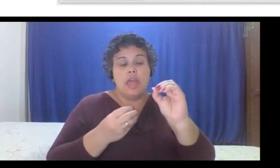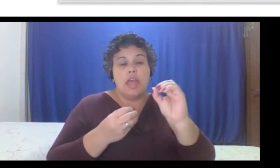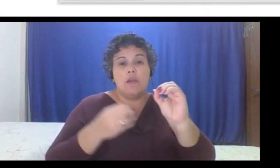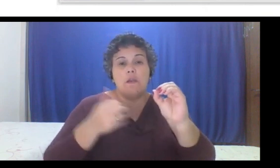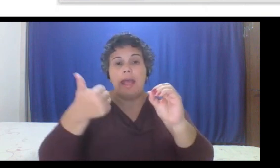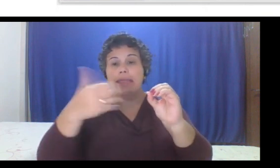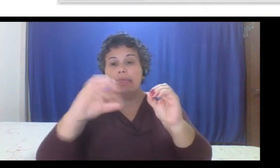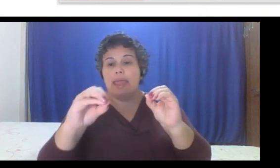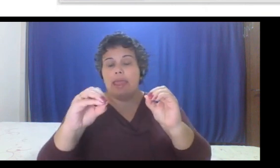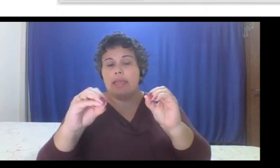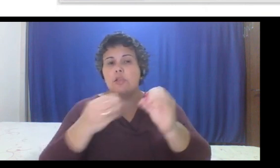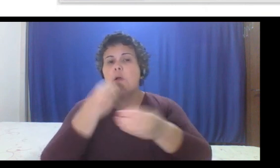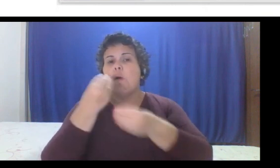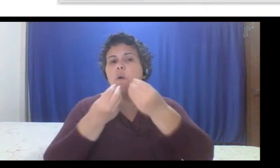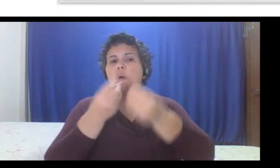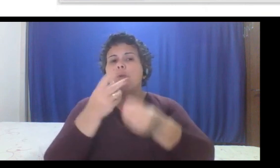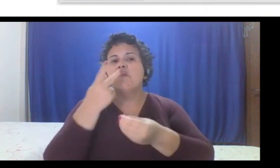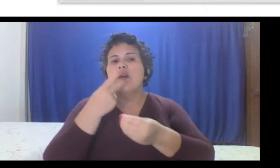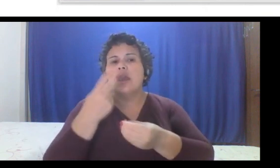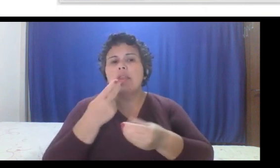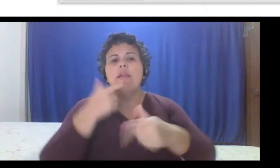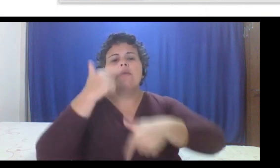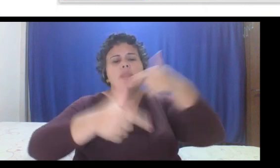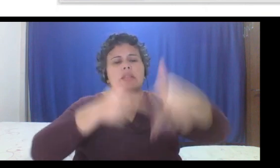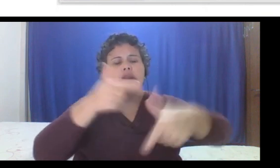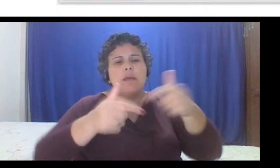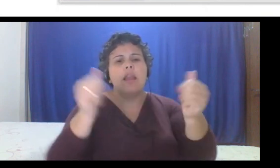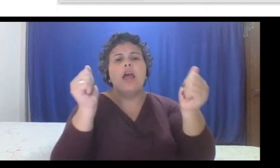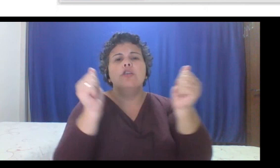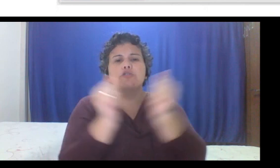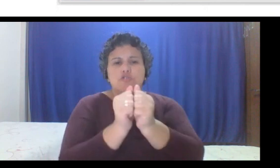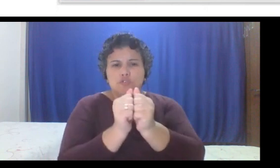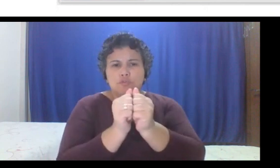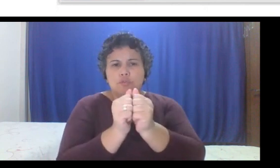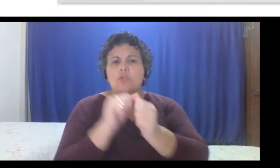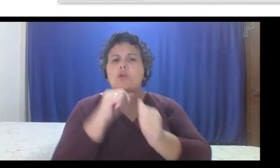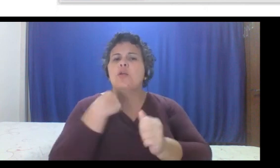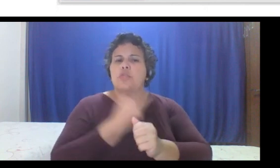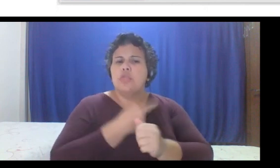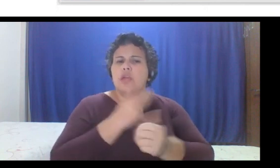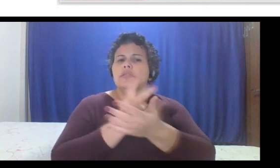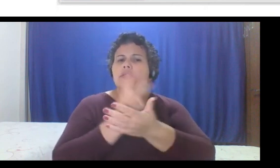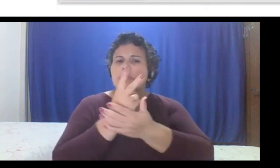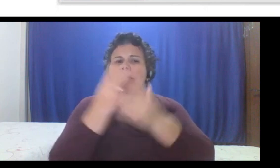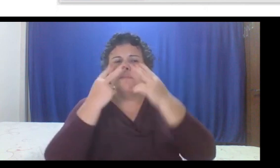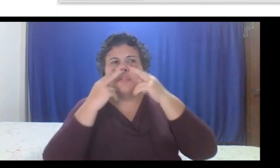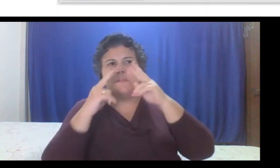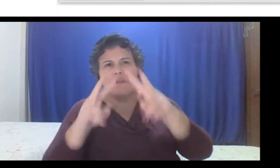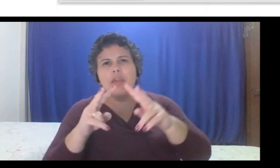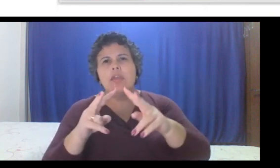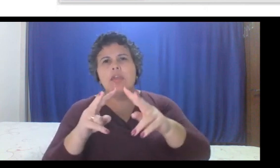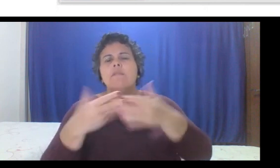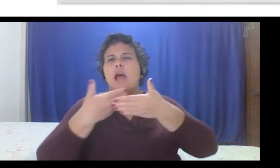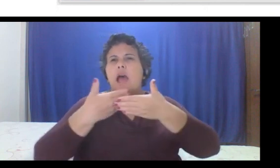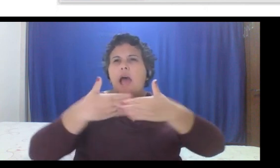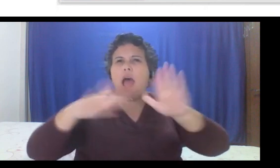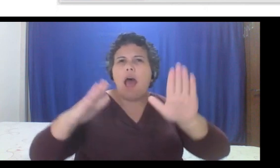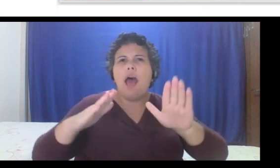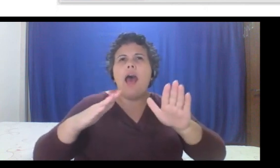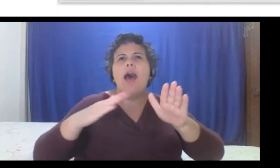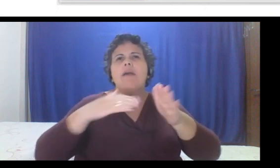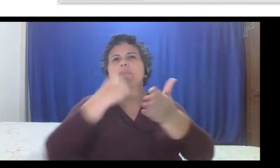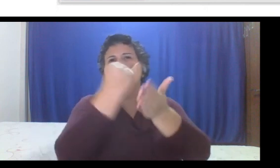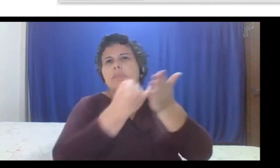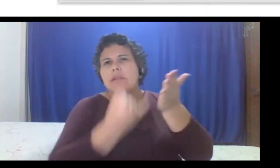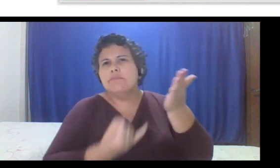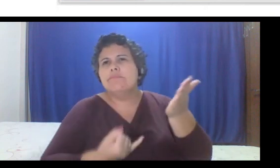trabalhar ali junto com ela, uma pessoa amiga, etc. E a gente abre espaço para as pessoas escreverem por que está bom,